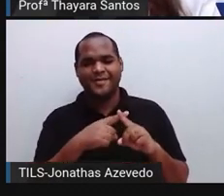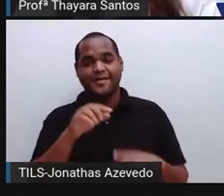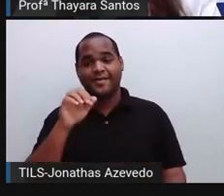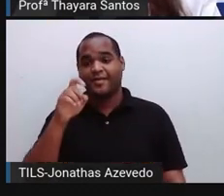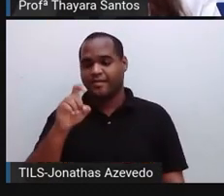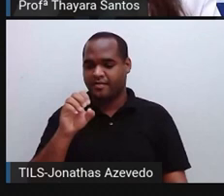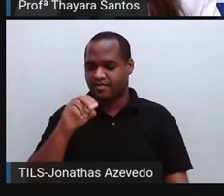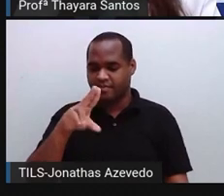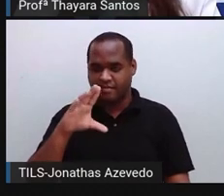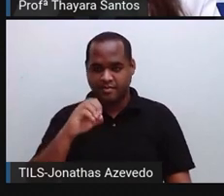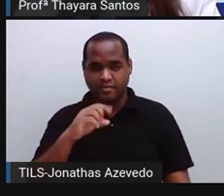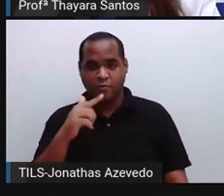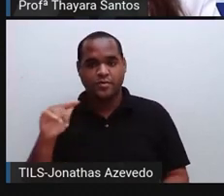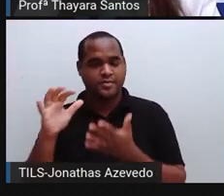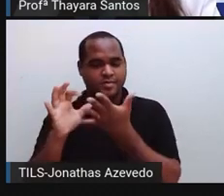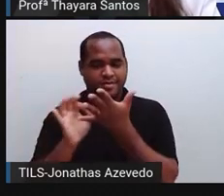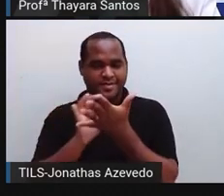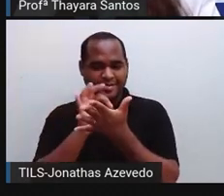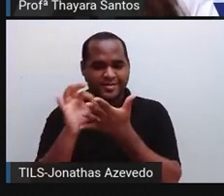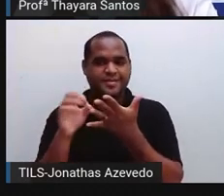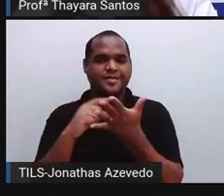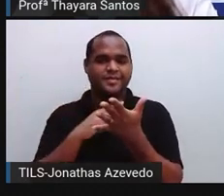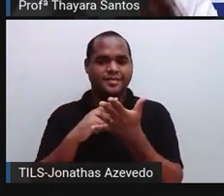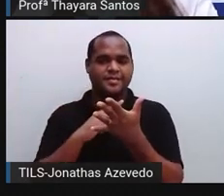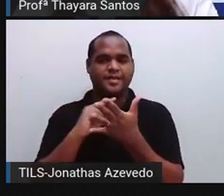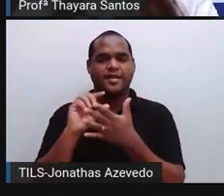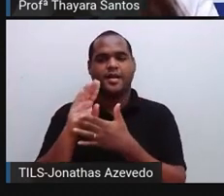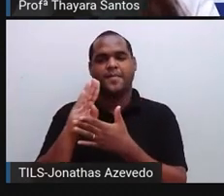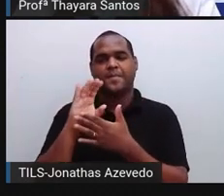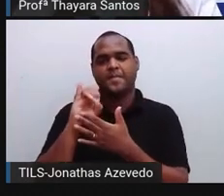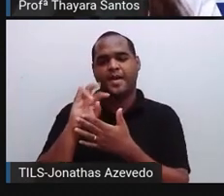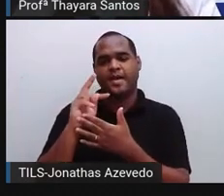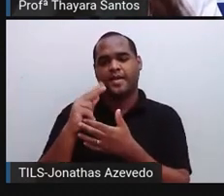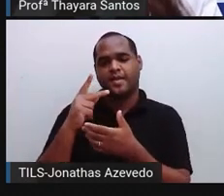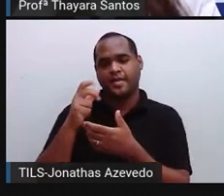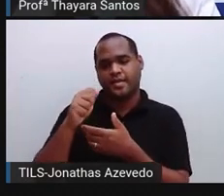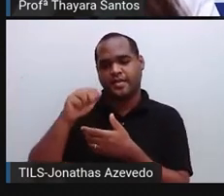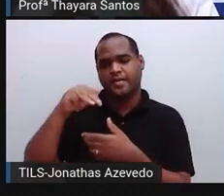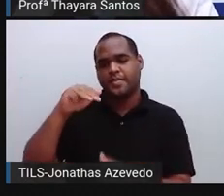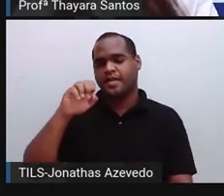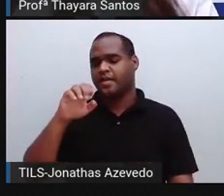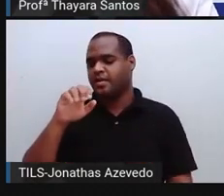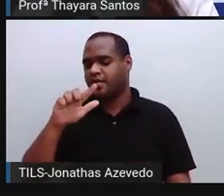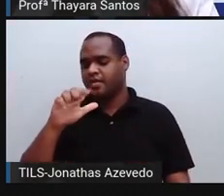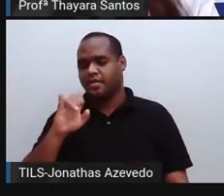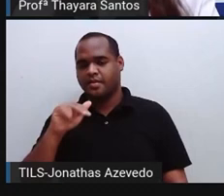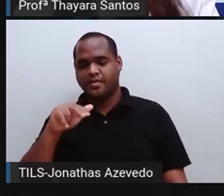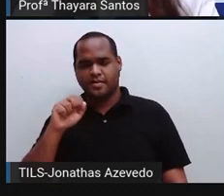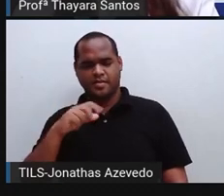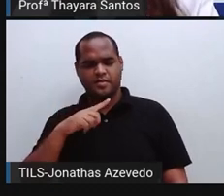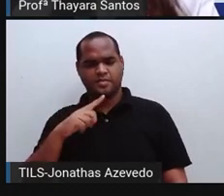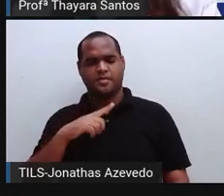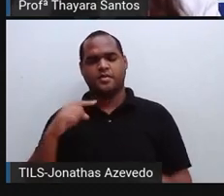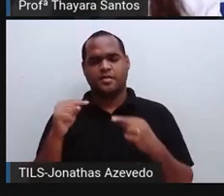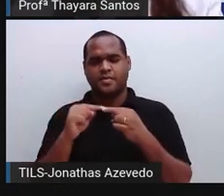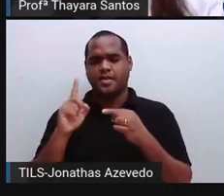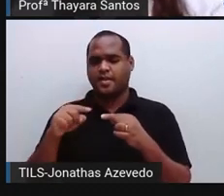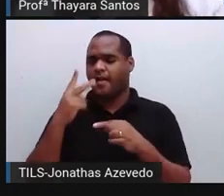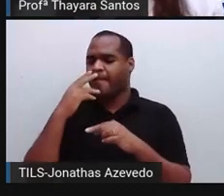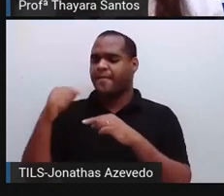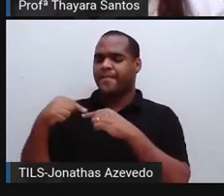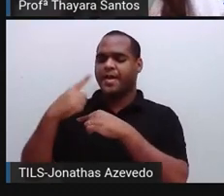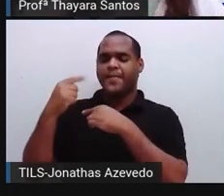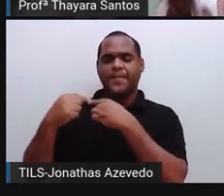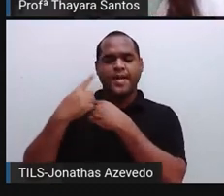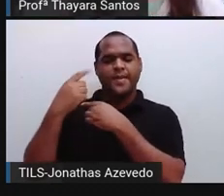essa outra célula que envolve ele, que a gente chama de bainha de mielina. E essa bainha de mielina funciona como se fosse um isolante elétrico. Porque o